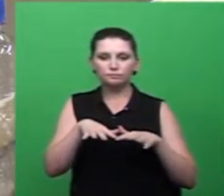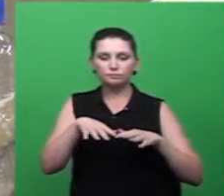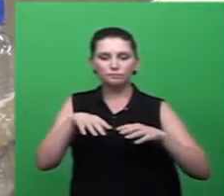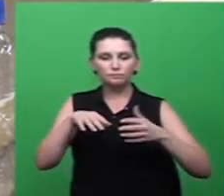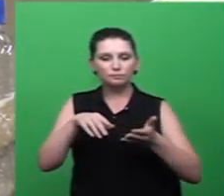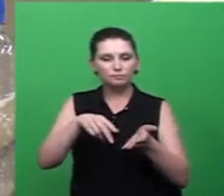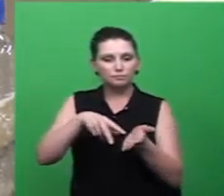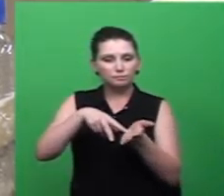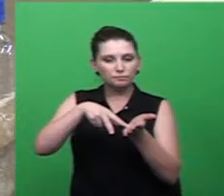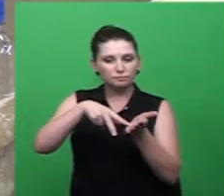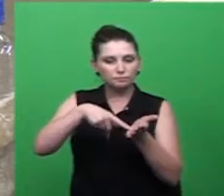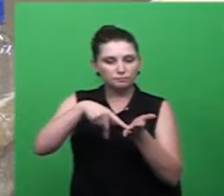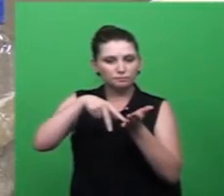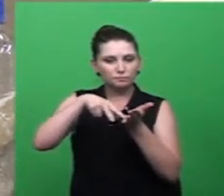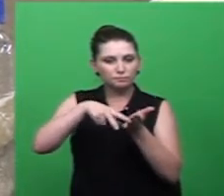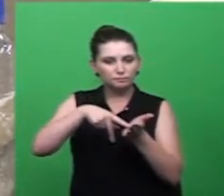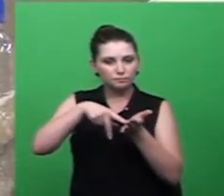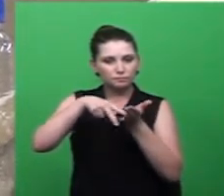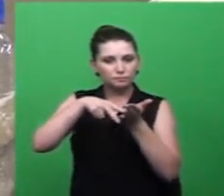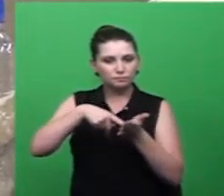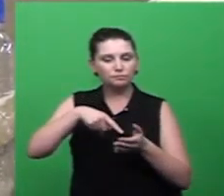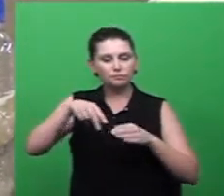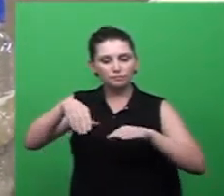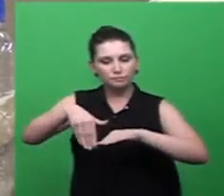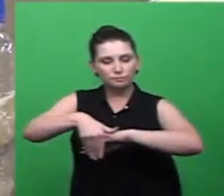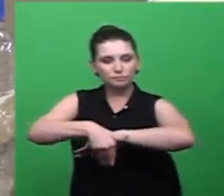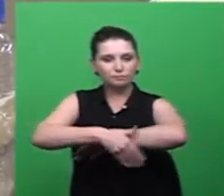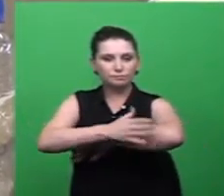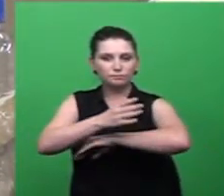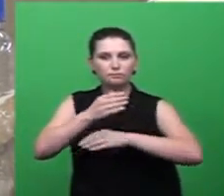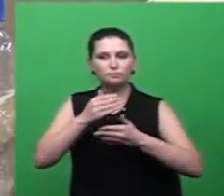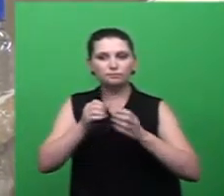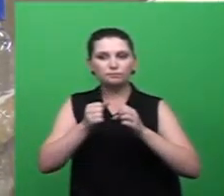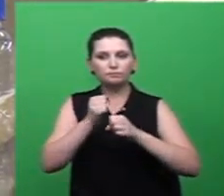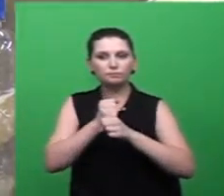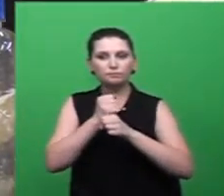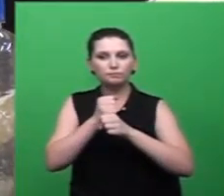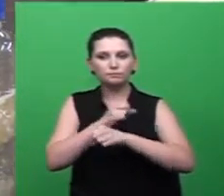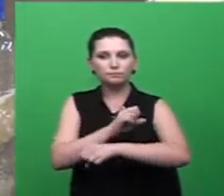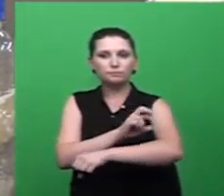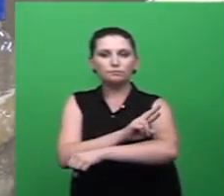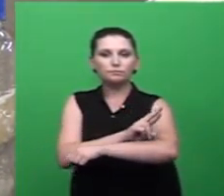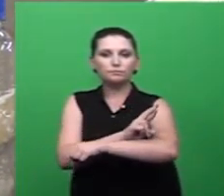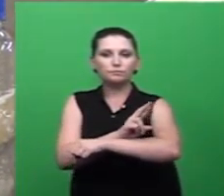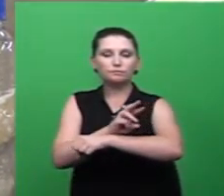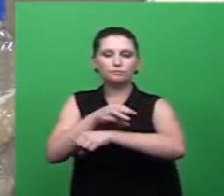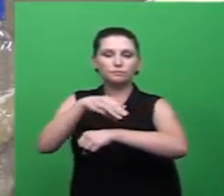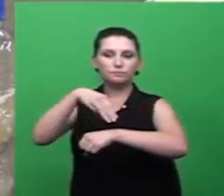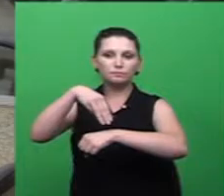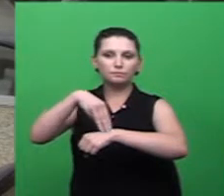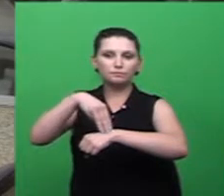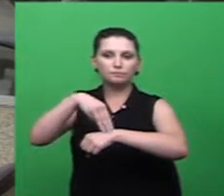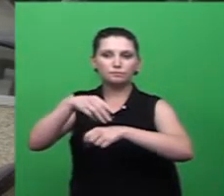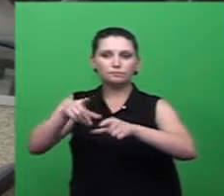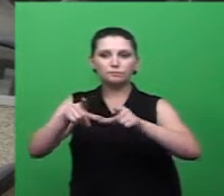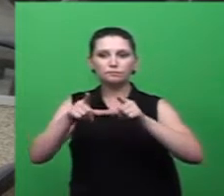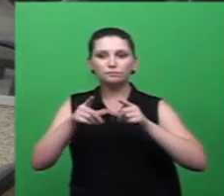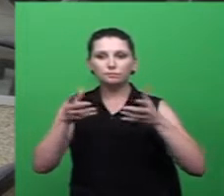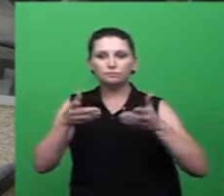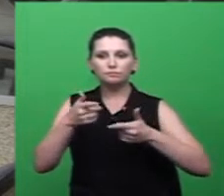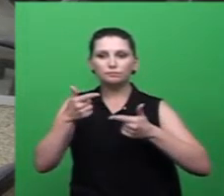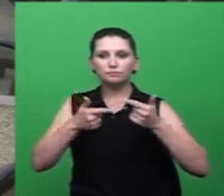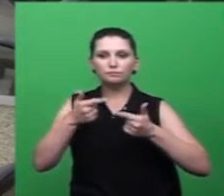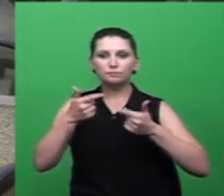no projeto de construção do Parque Imigrante Distrito do Rio Mãe. O requerimento está em